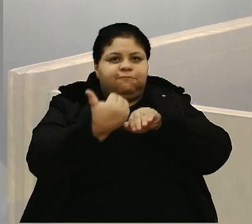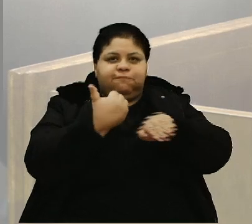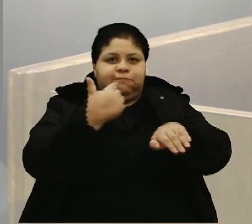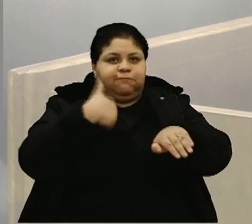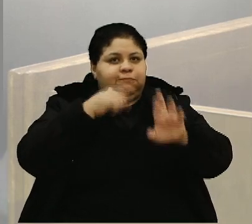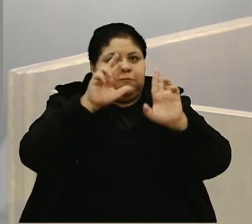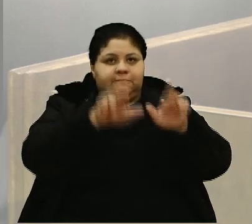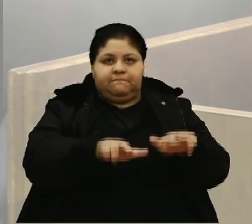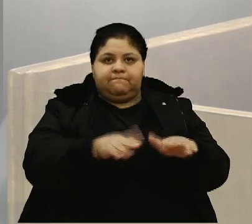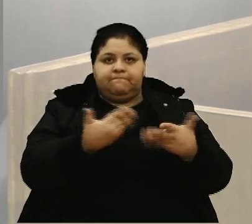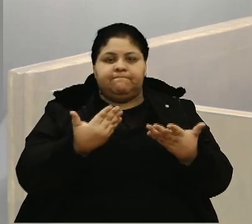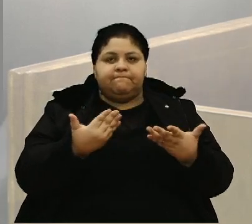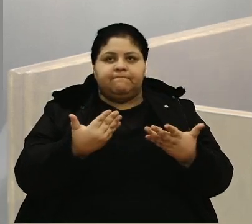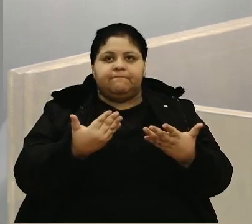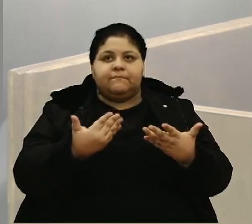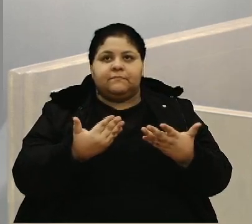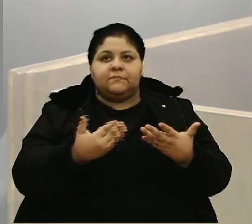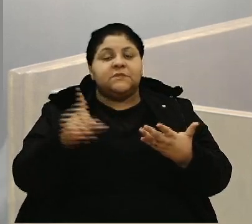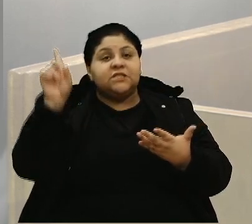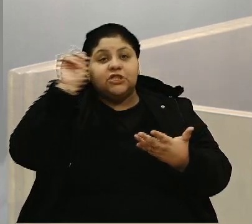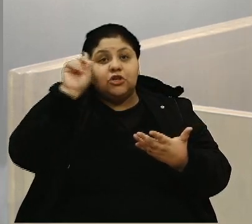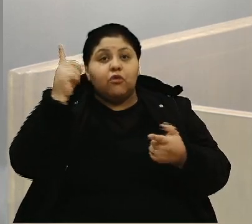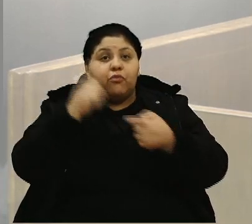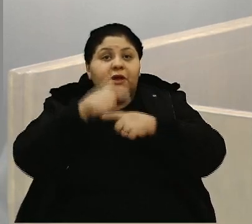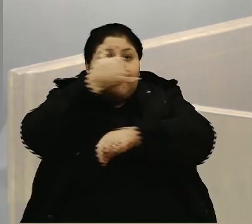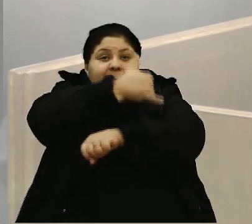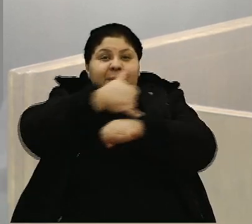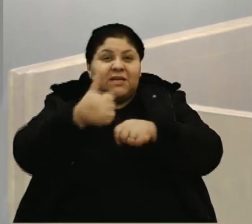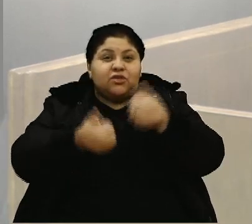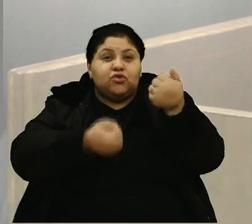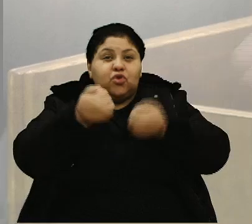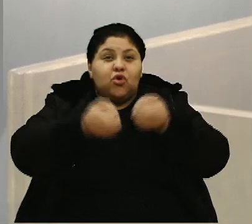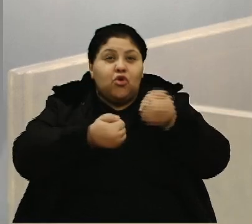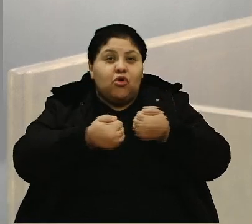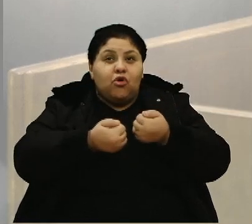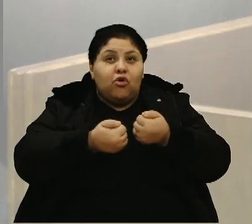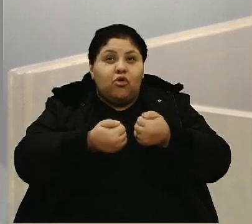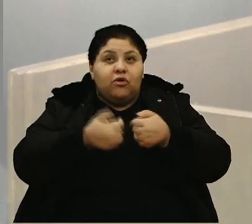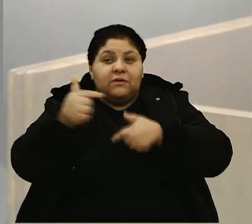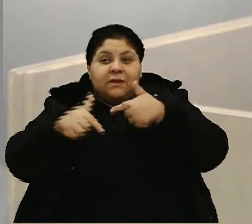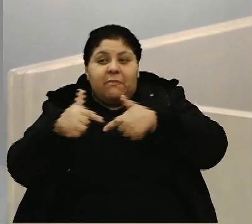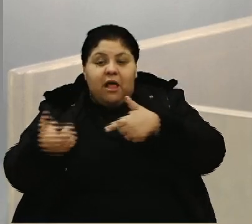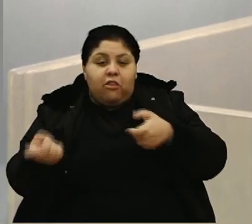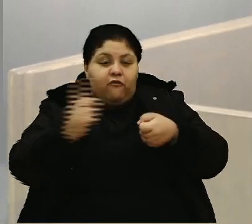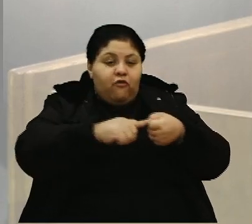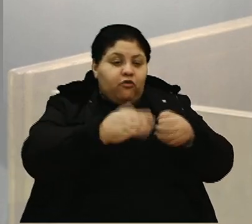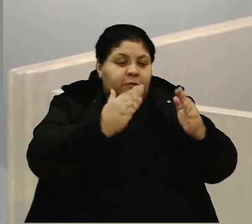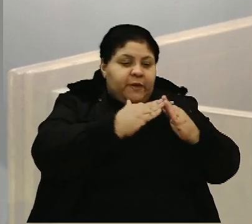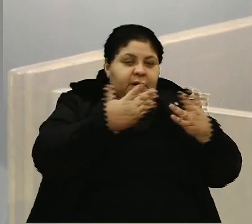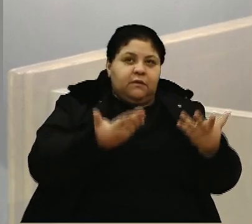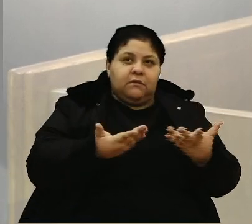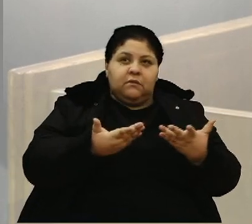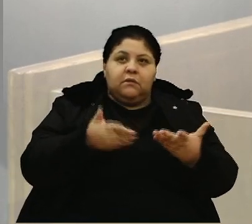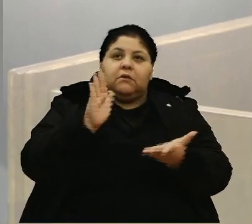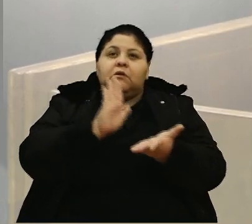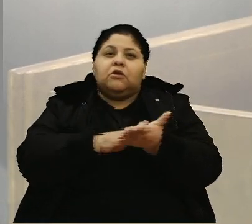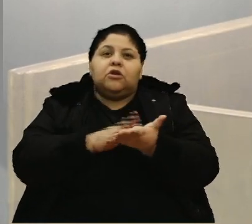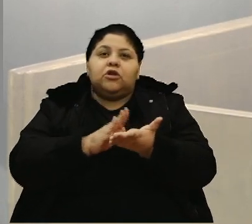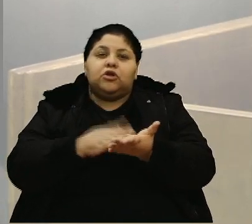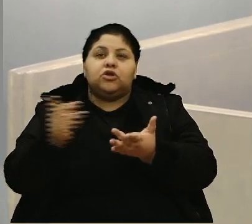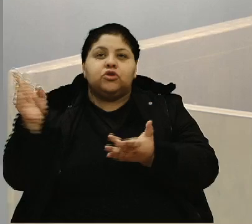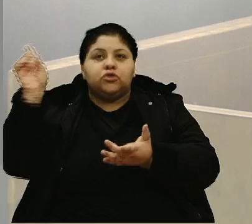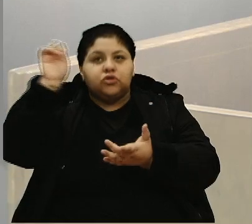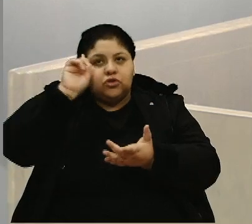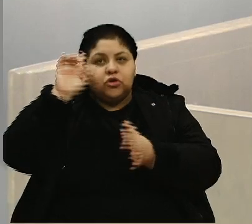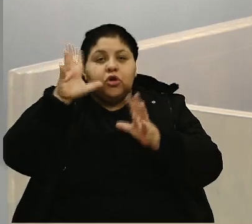região, isso é diário porque elas passam com o carro todo dia, para ir para o trabalho e para voltar do trabalho. E aí elas vão me cobrar todos os dias